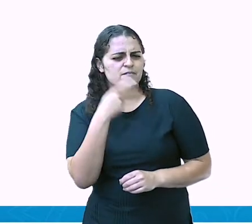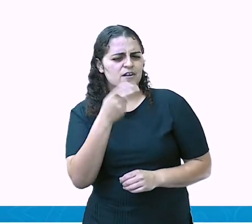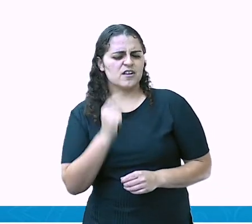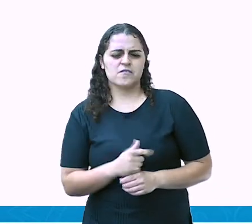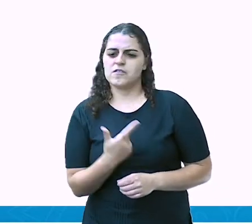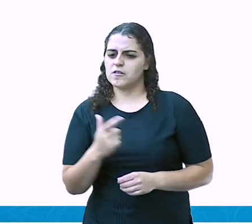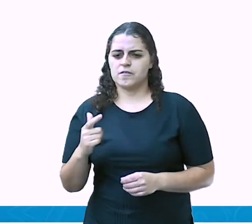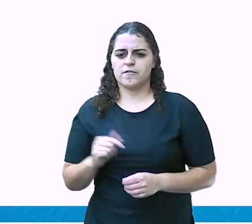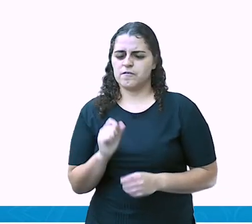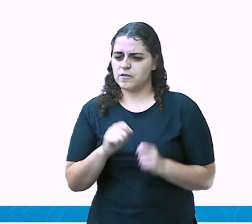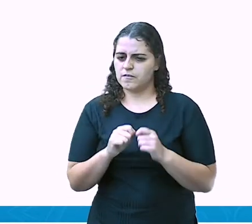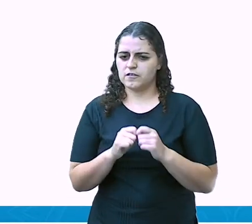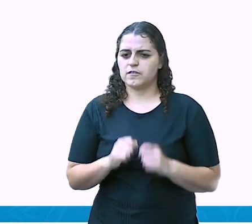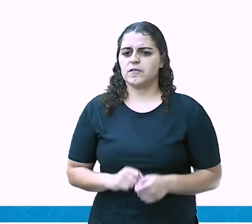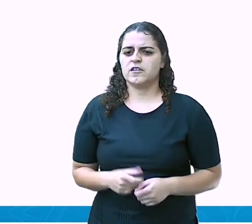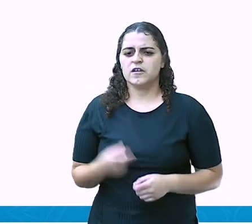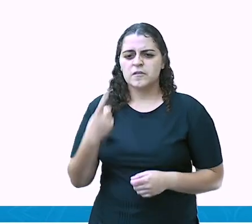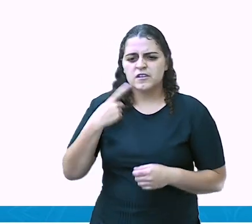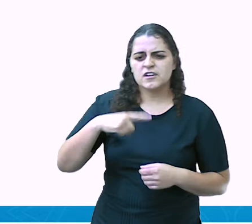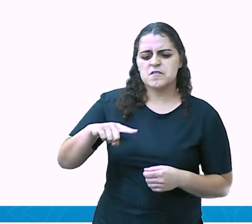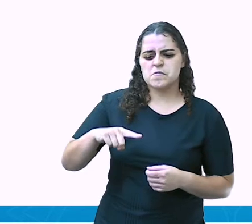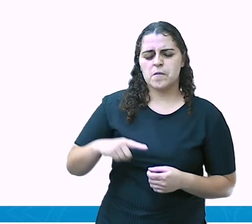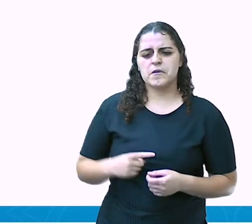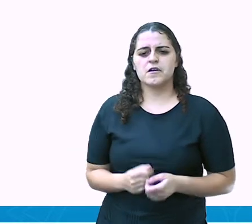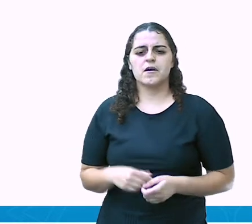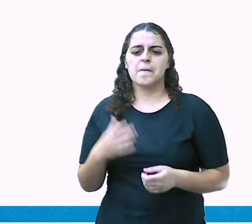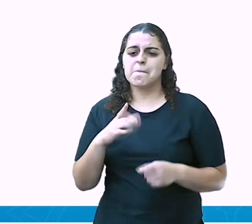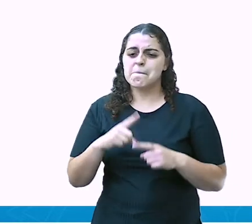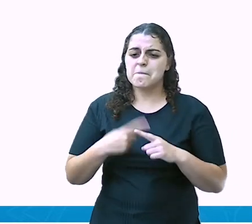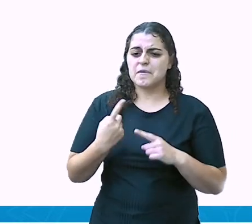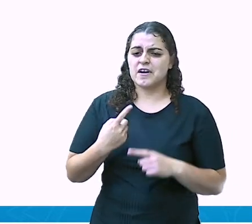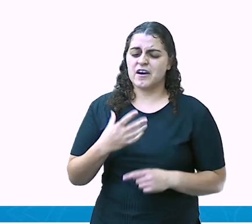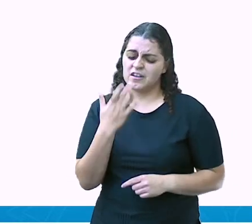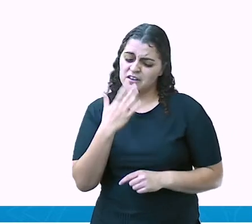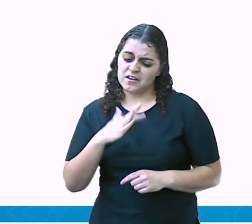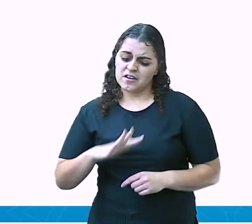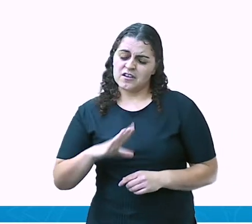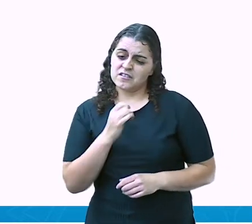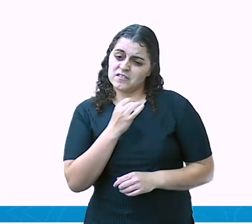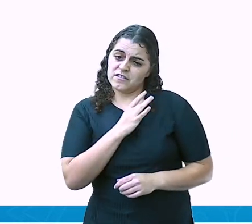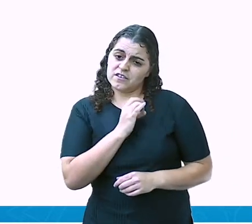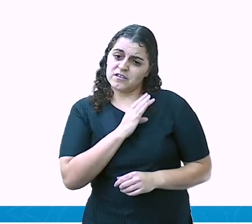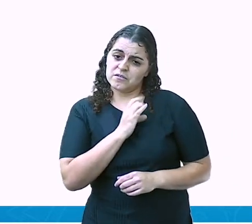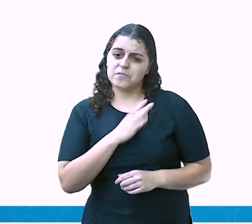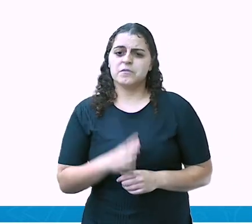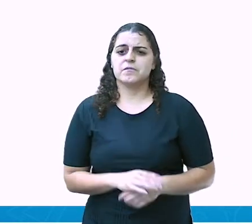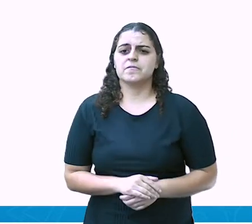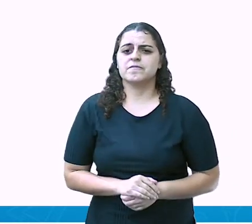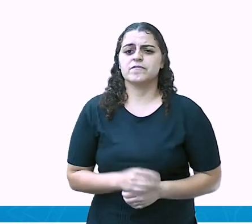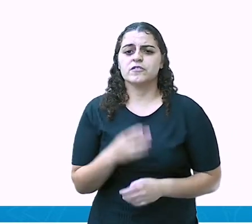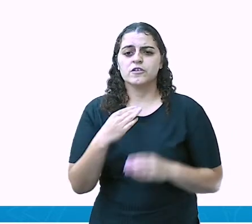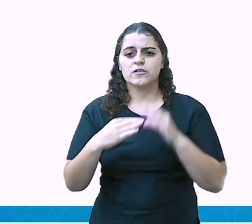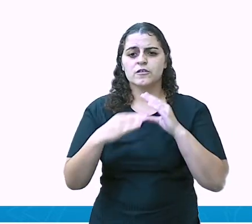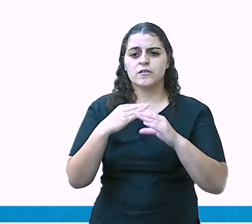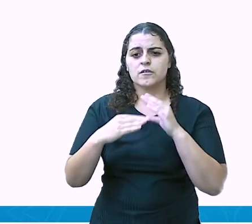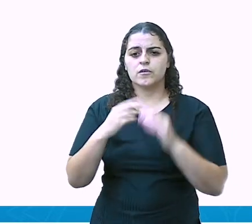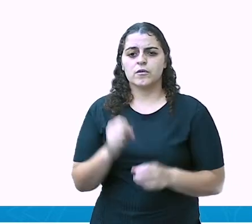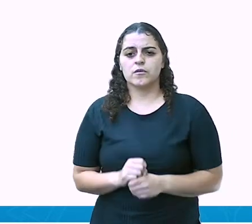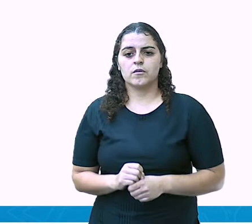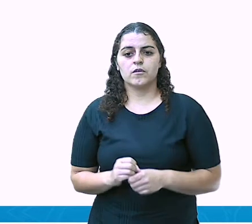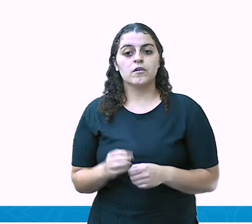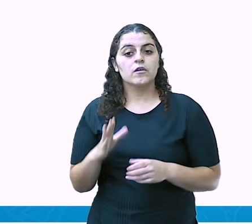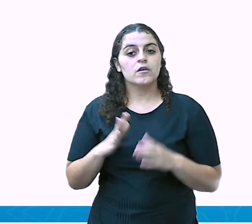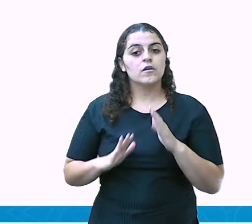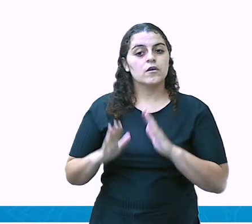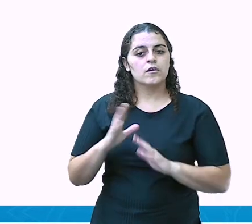Não faça isso. Quanto mais você fizer isso, mais você vai dificultar a cura desse transtorno. controle aí o uso das